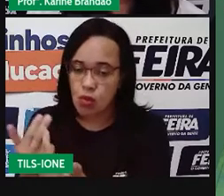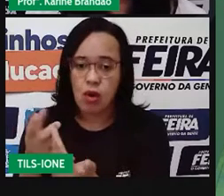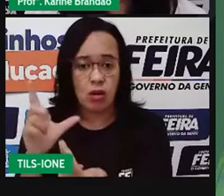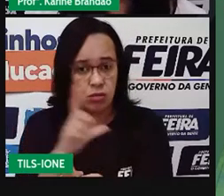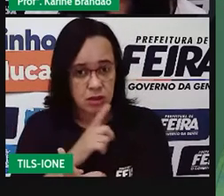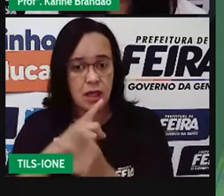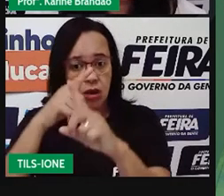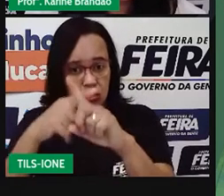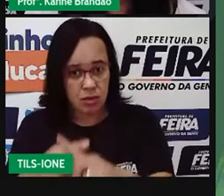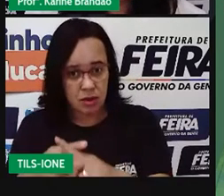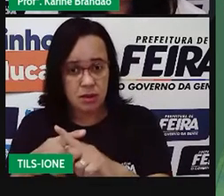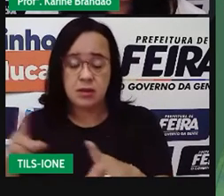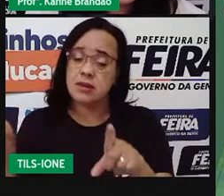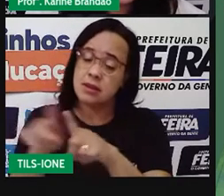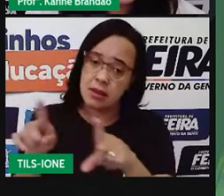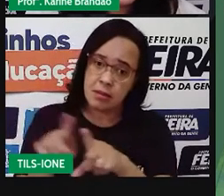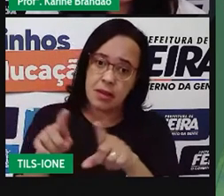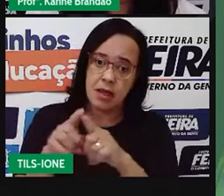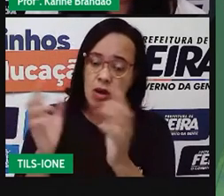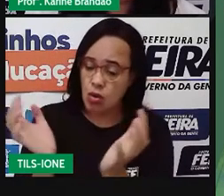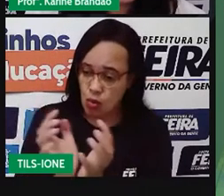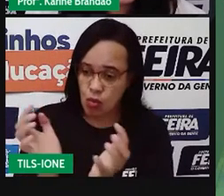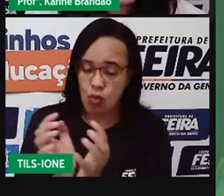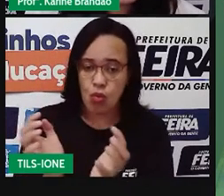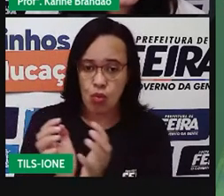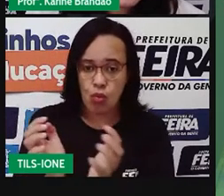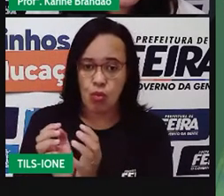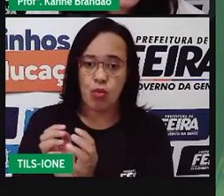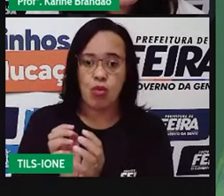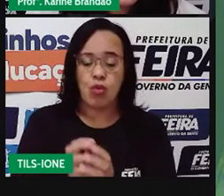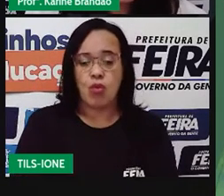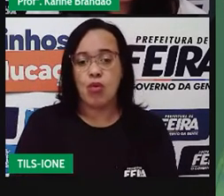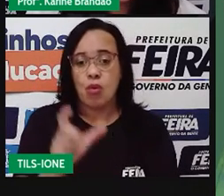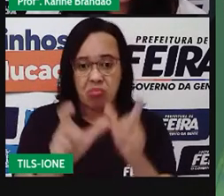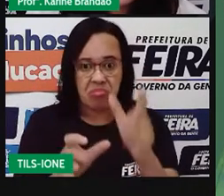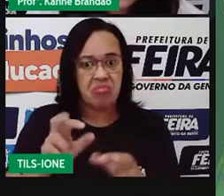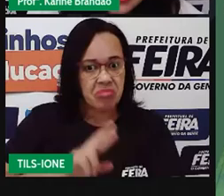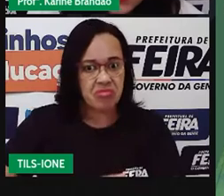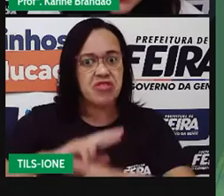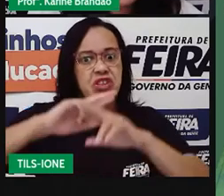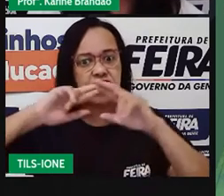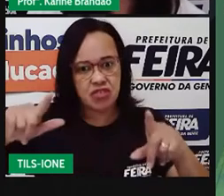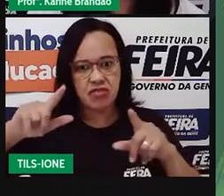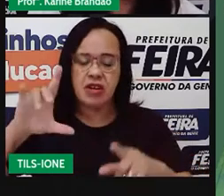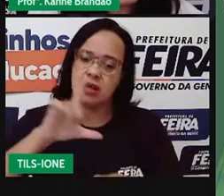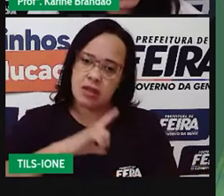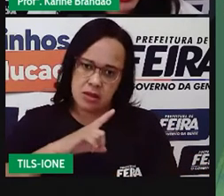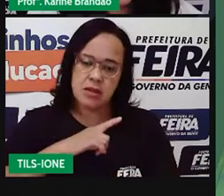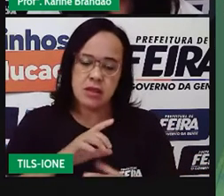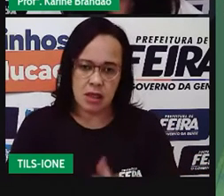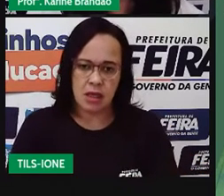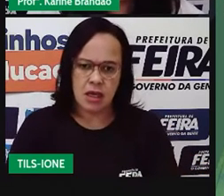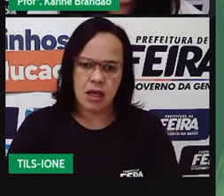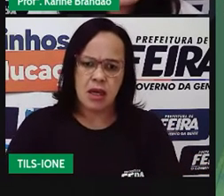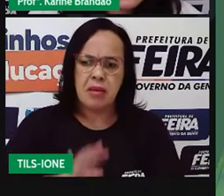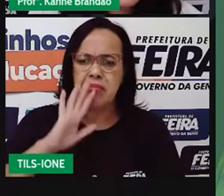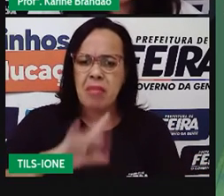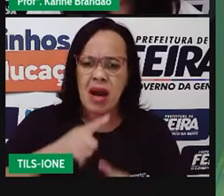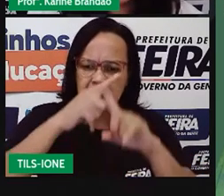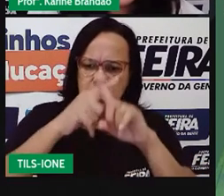competição entre espécies diferentes, interespecíficas. E eles vão disputar o quê? Território,